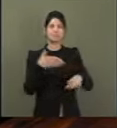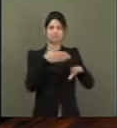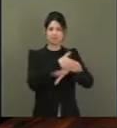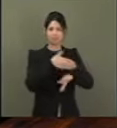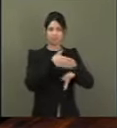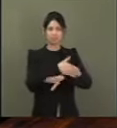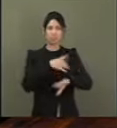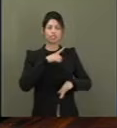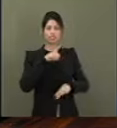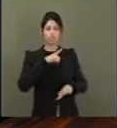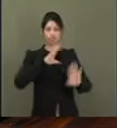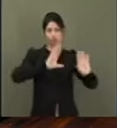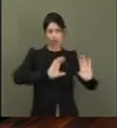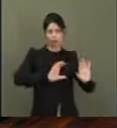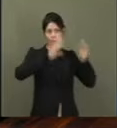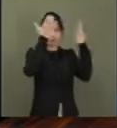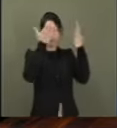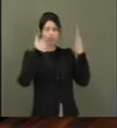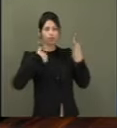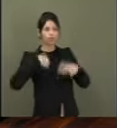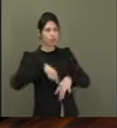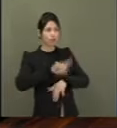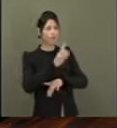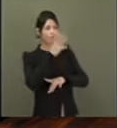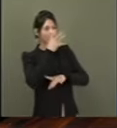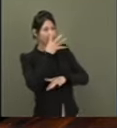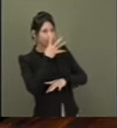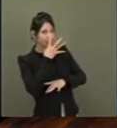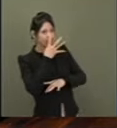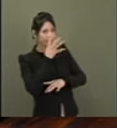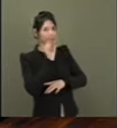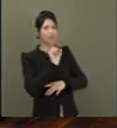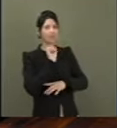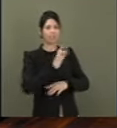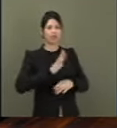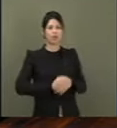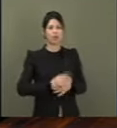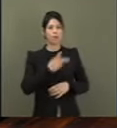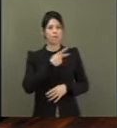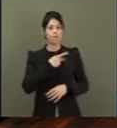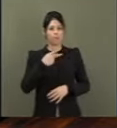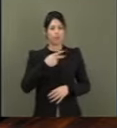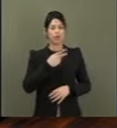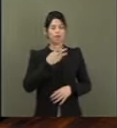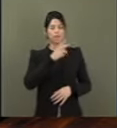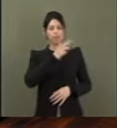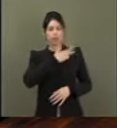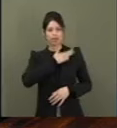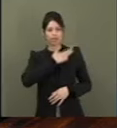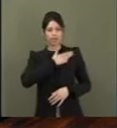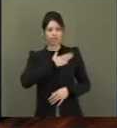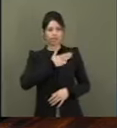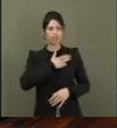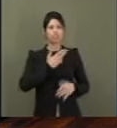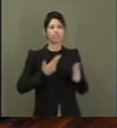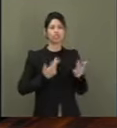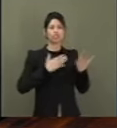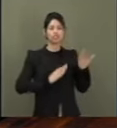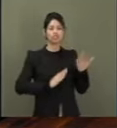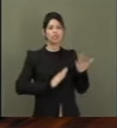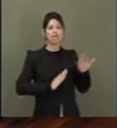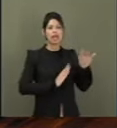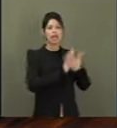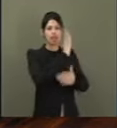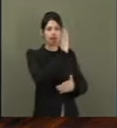assistir o momento em que o presidente Lula sancionou a lei 14.611 de